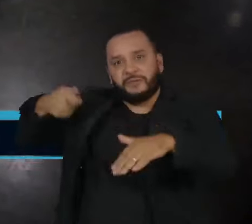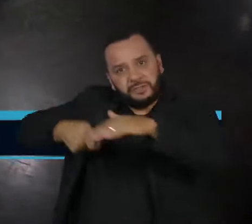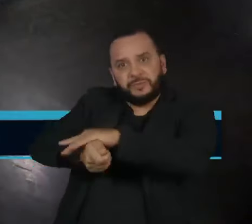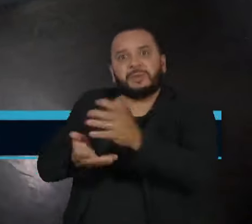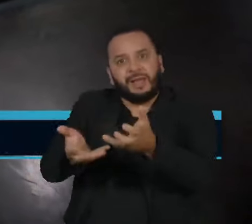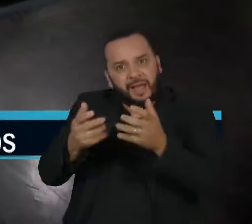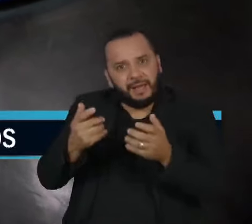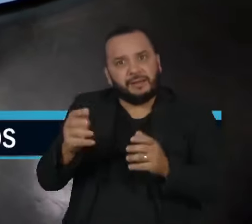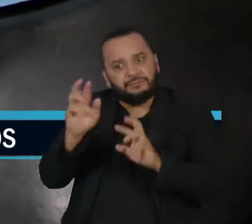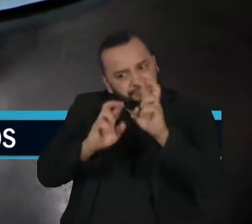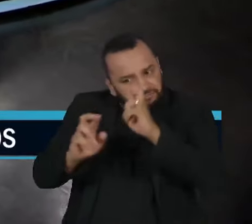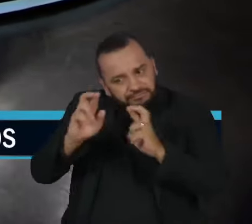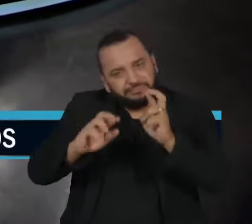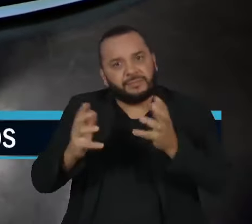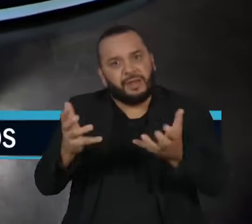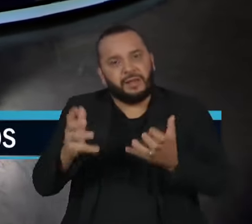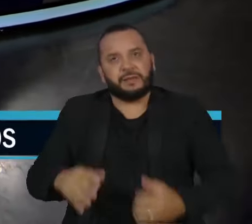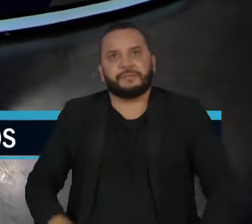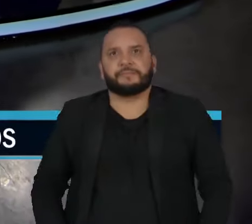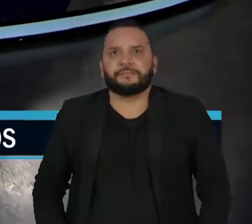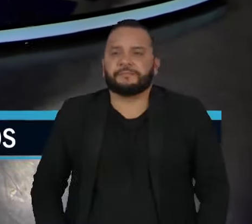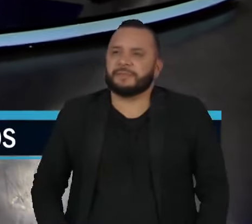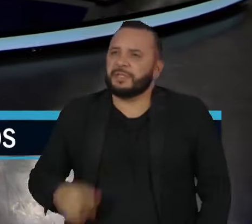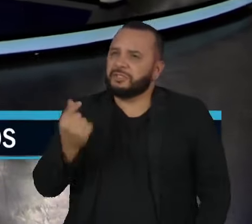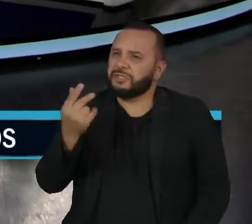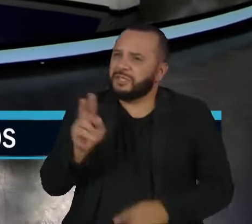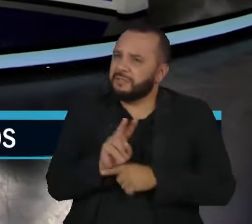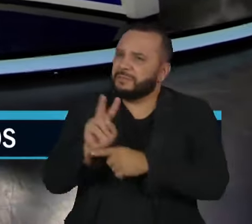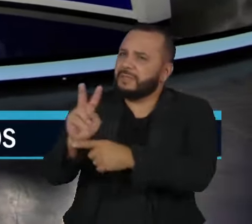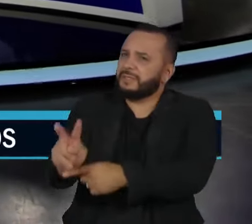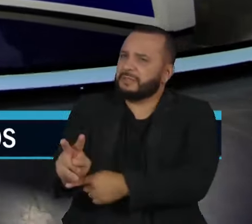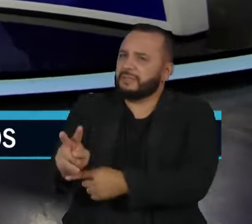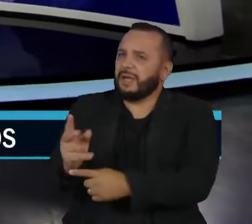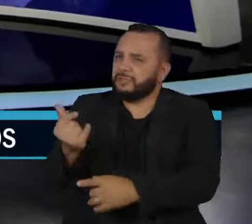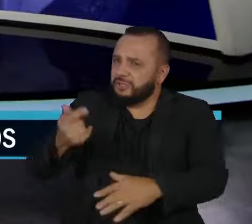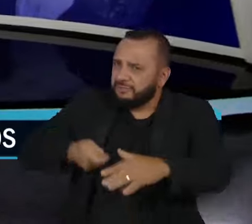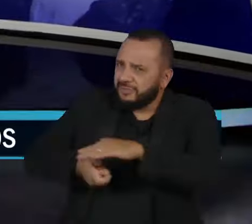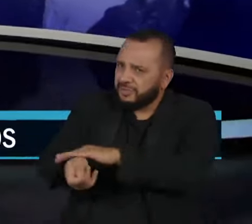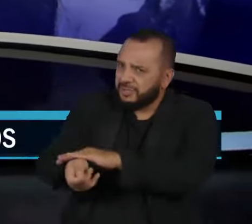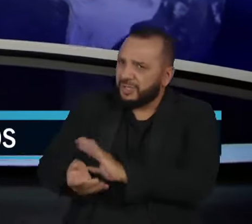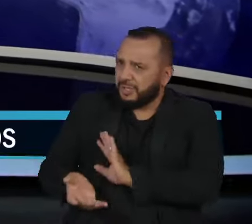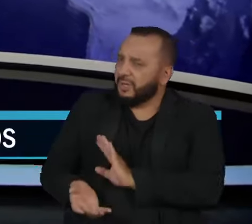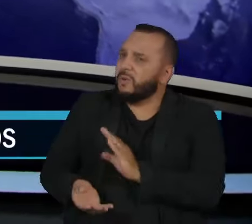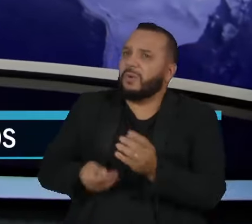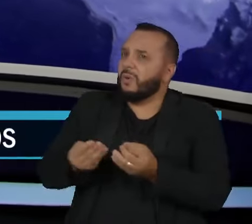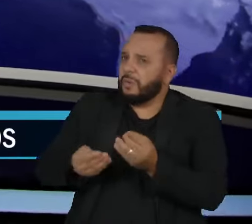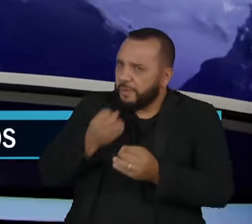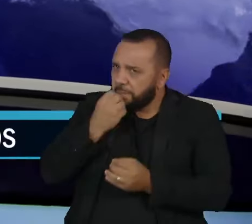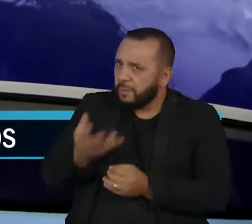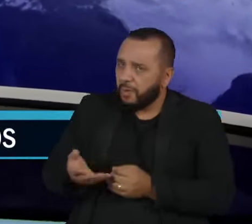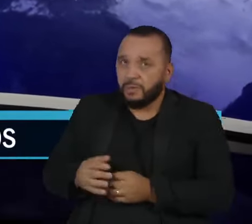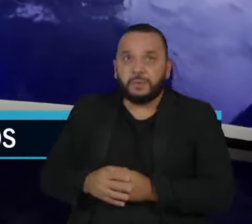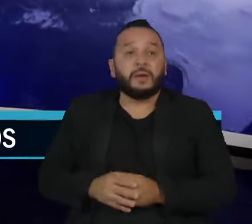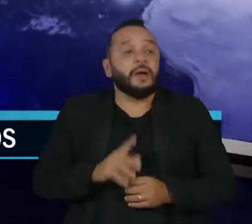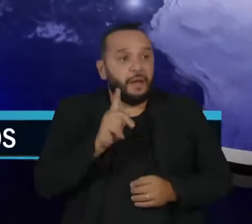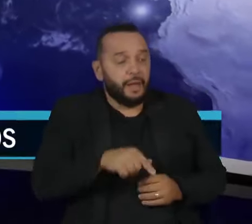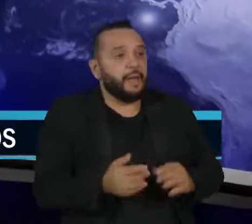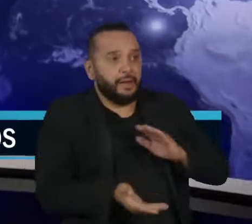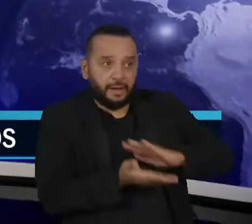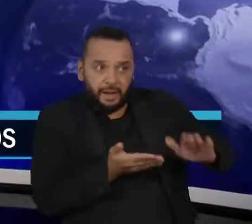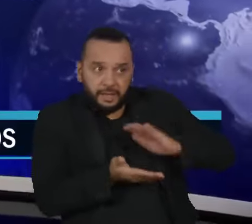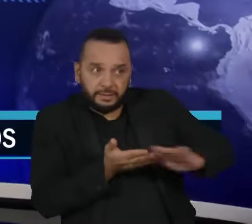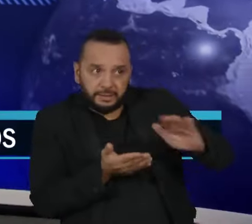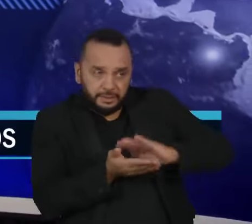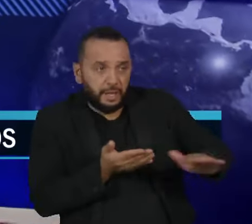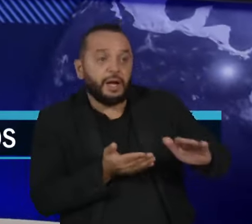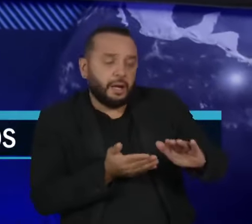crédito extraordinário? Olha, o crédito extraordinário é aquele recurso que você pode abrir, pode gastar sem dizer de onde você vai tirar, né?